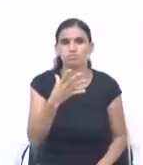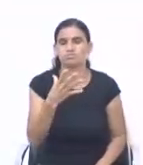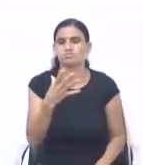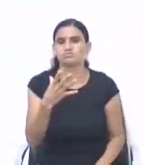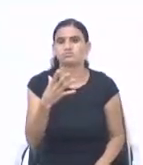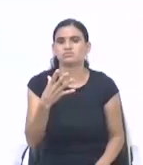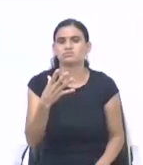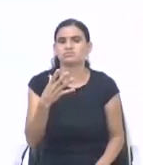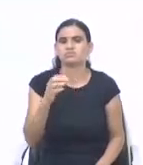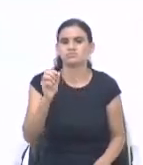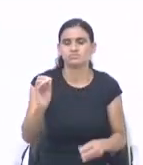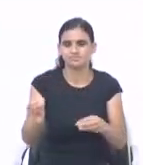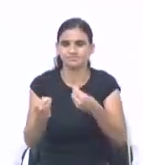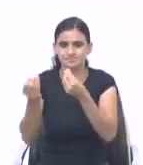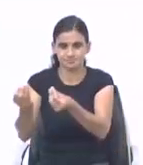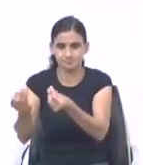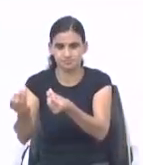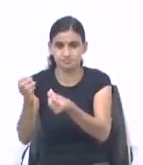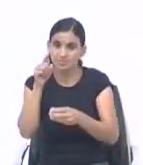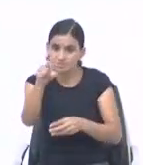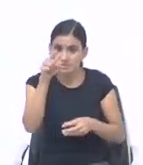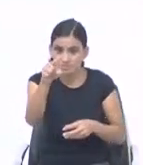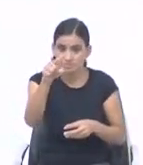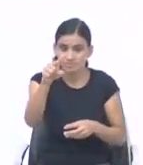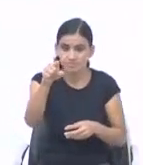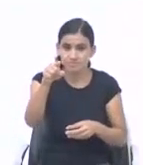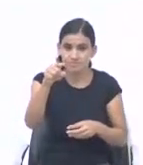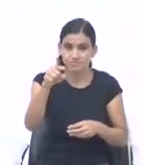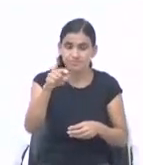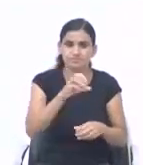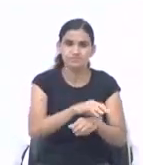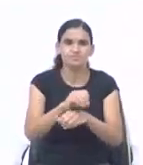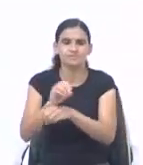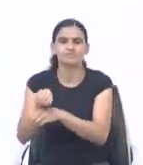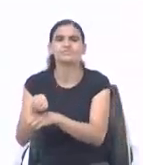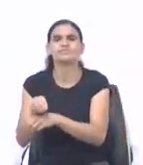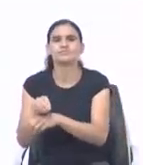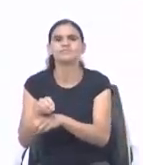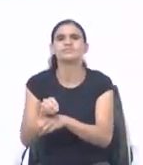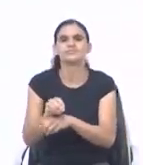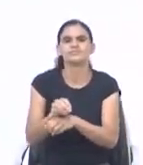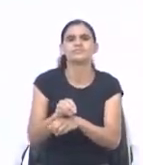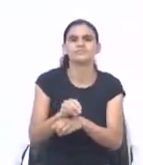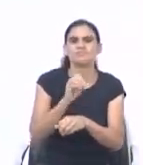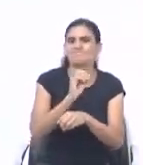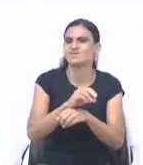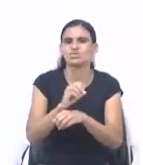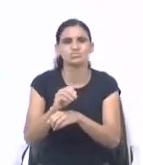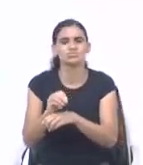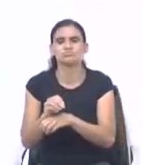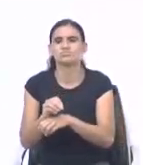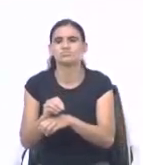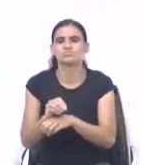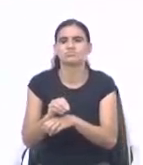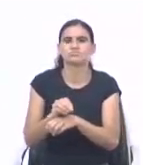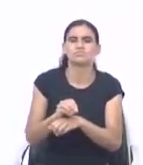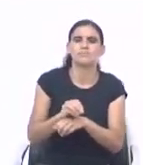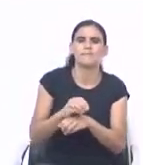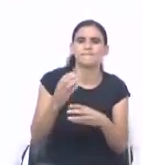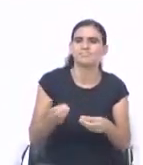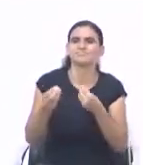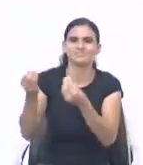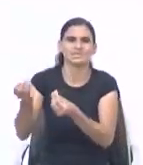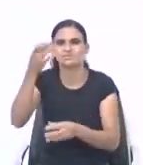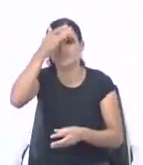Então Deus não só te dá para si mesmo. Deus te dá para repartir com todos aqueles que necessitam. Então quando você oferta. E quando